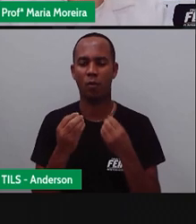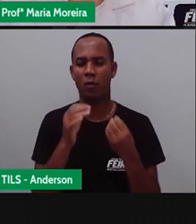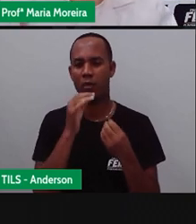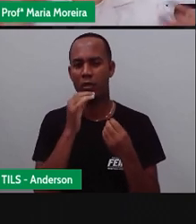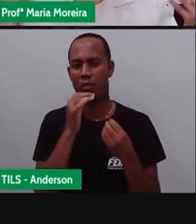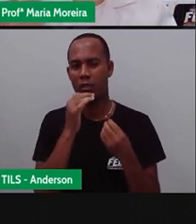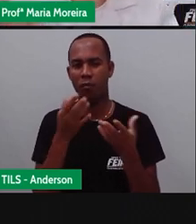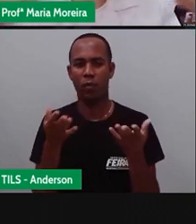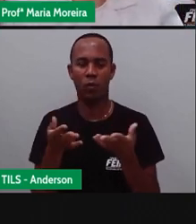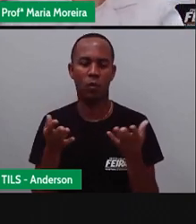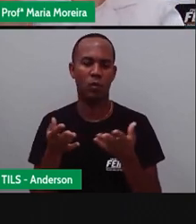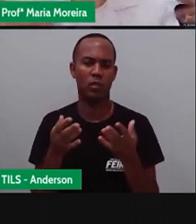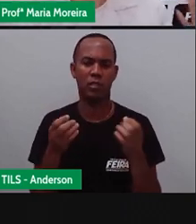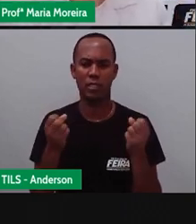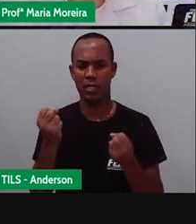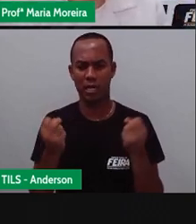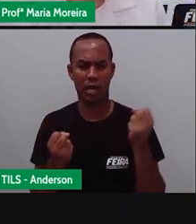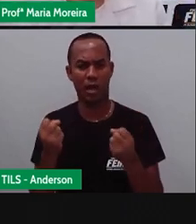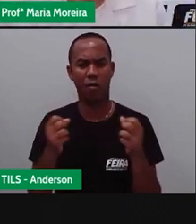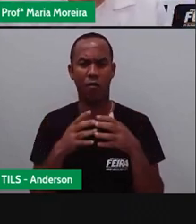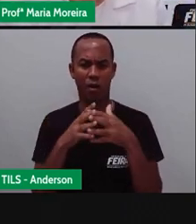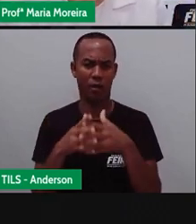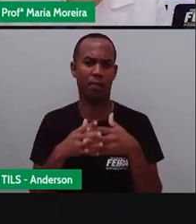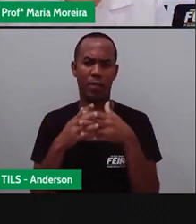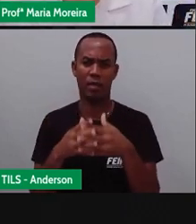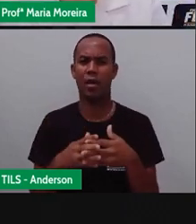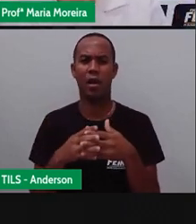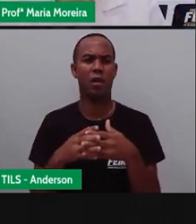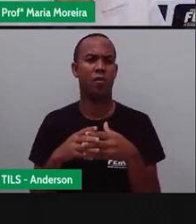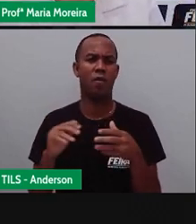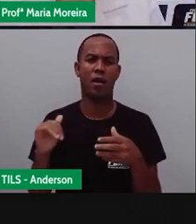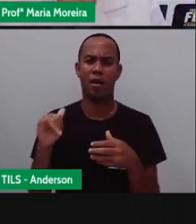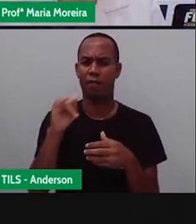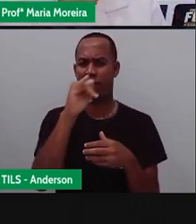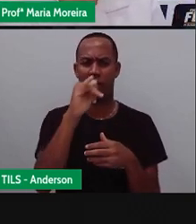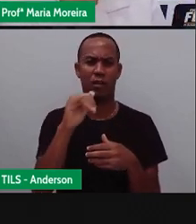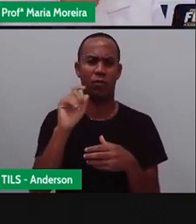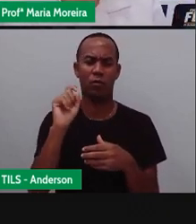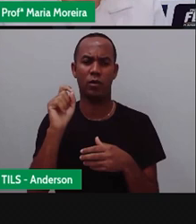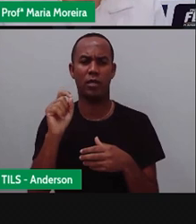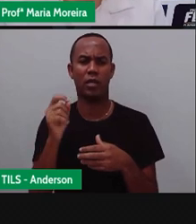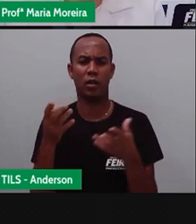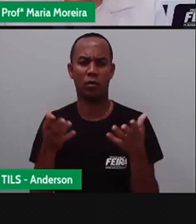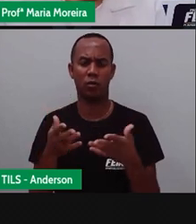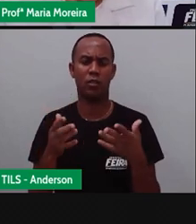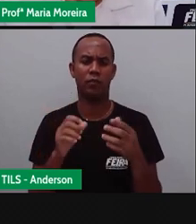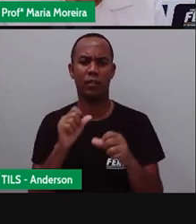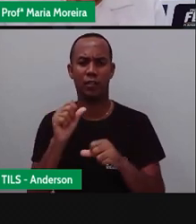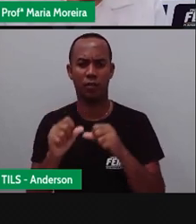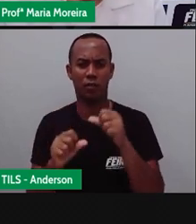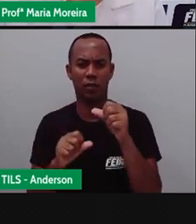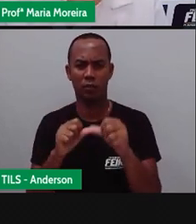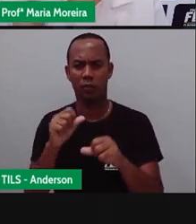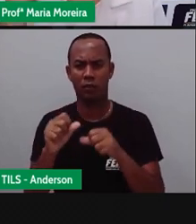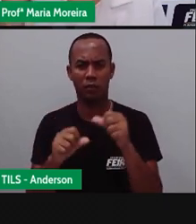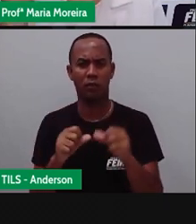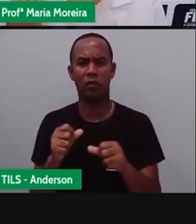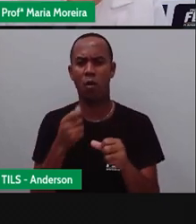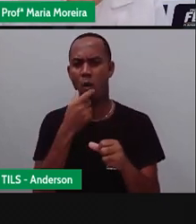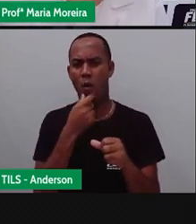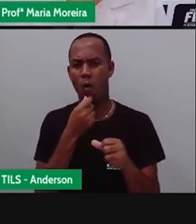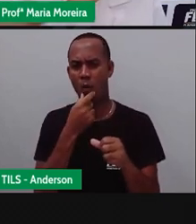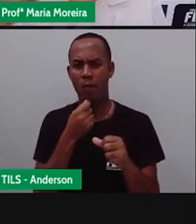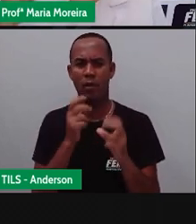gente conhece hoje, os aviões, caminhões, tudo isso, essas coisas ainda passam por quê? Por transformações. O homem ainda